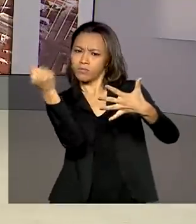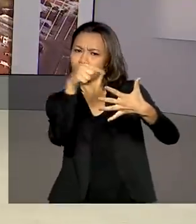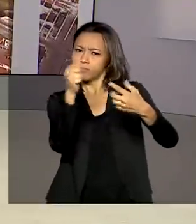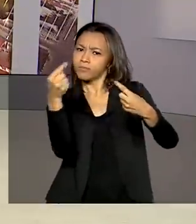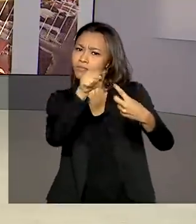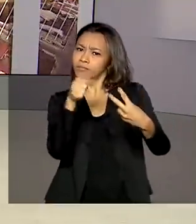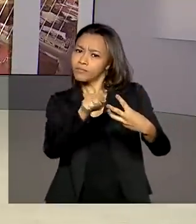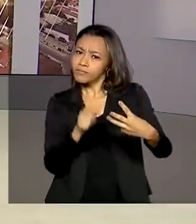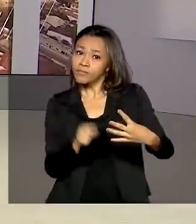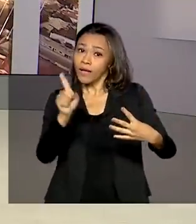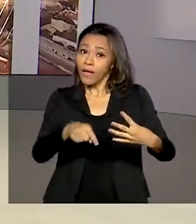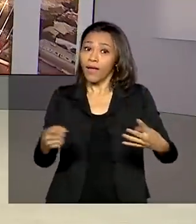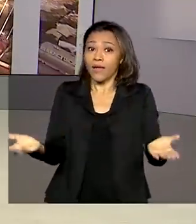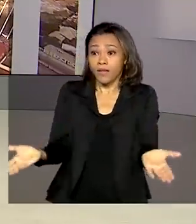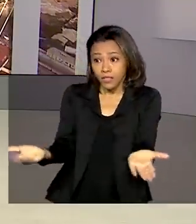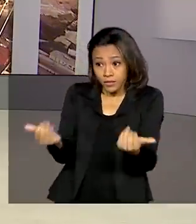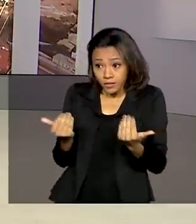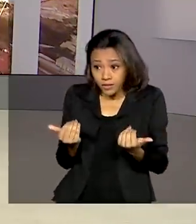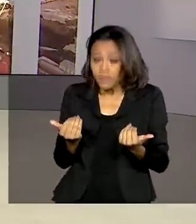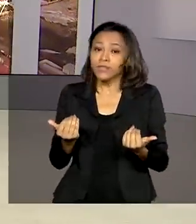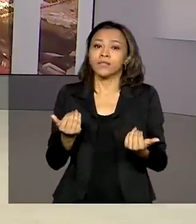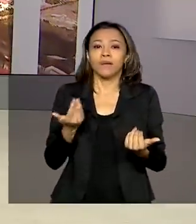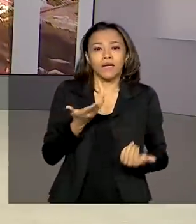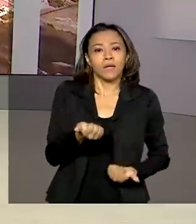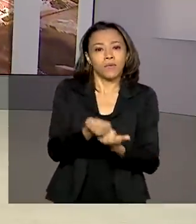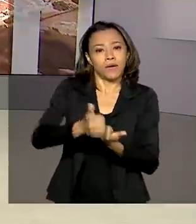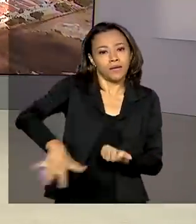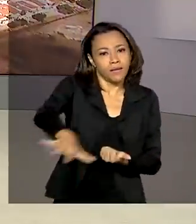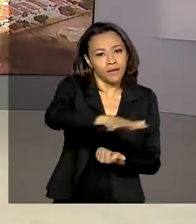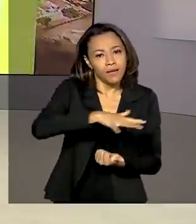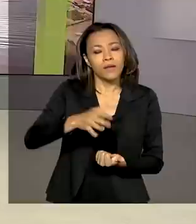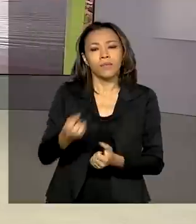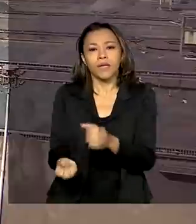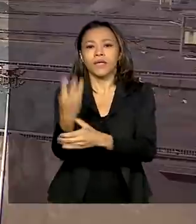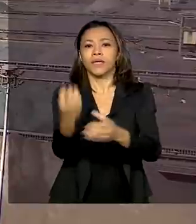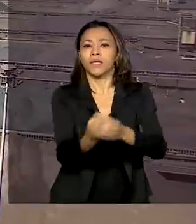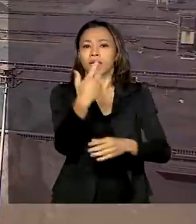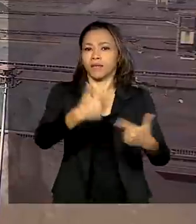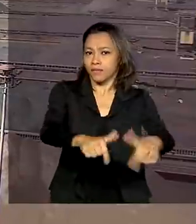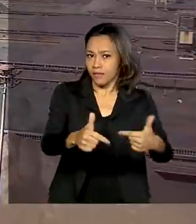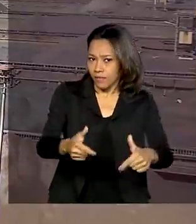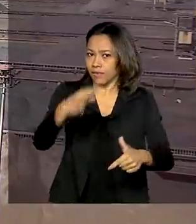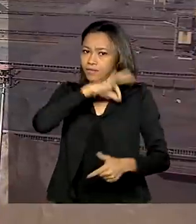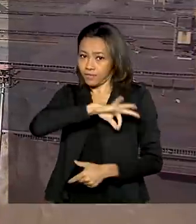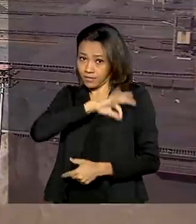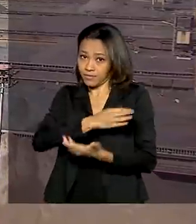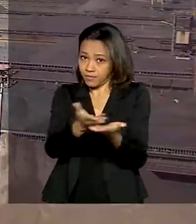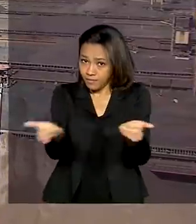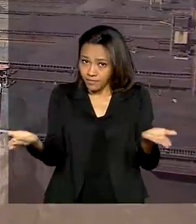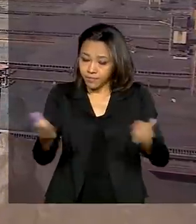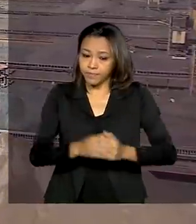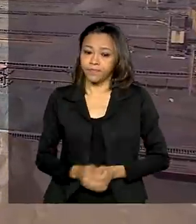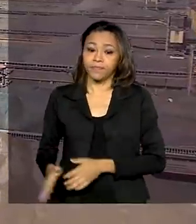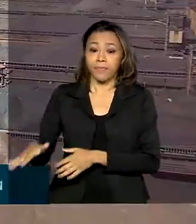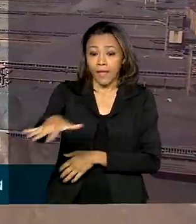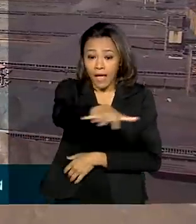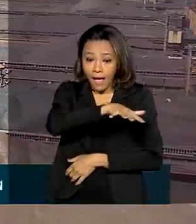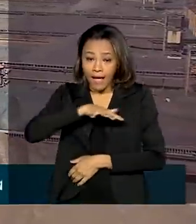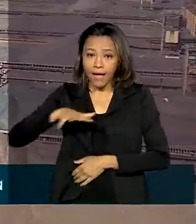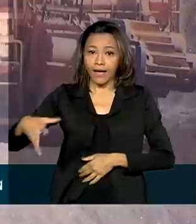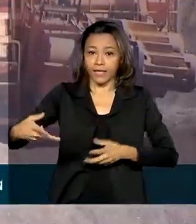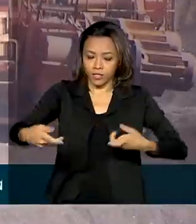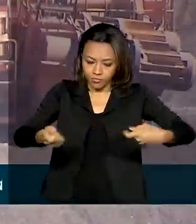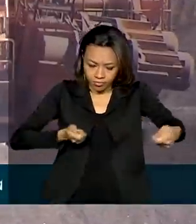e ampliar a participação do setor na geração de emprego e renda. O setor de mineração representa 2